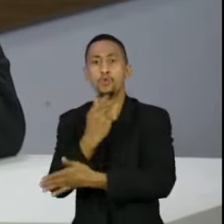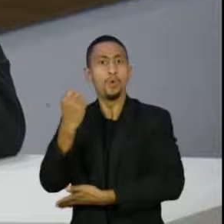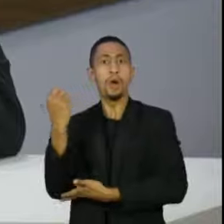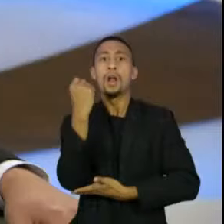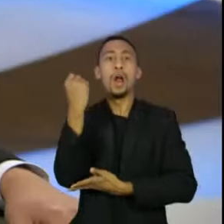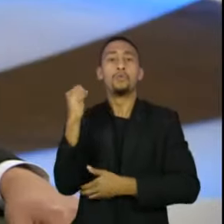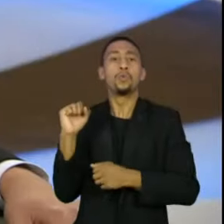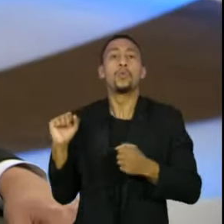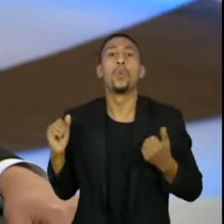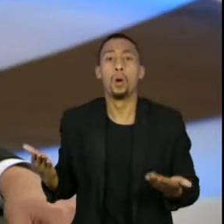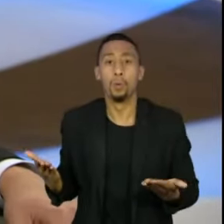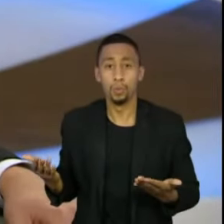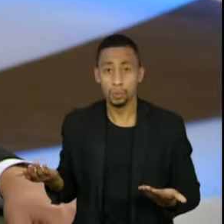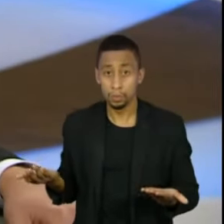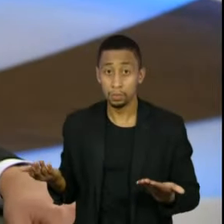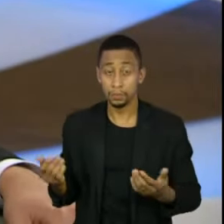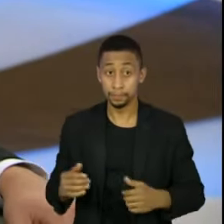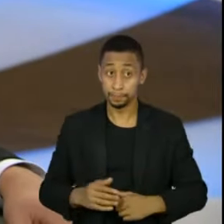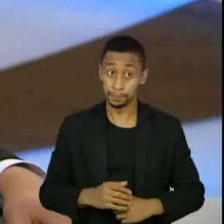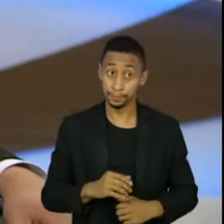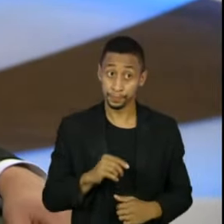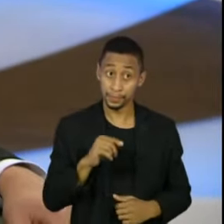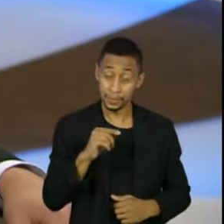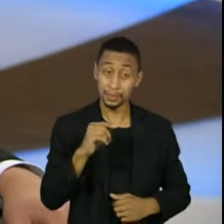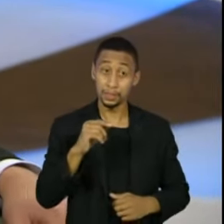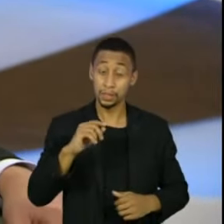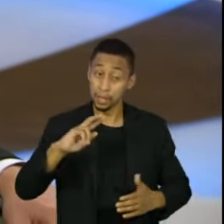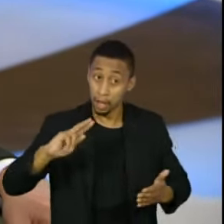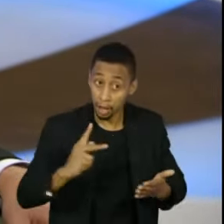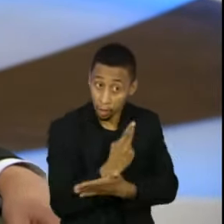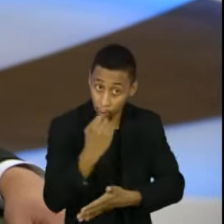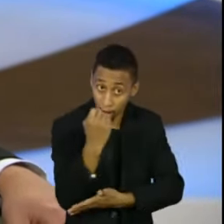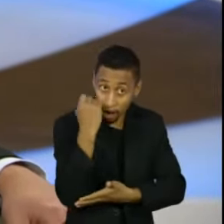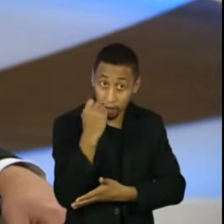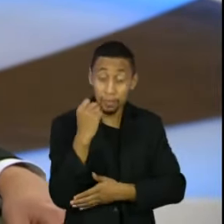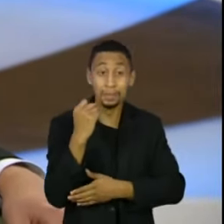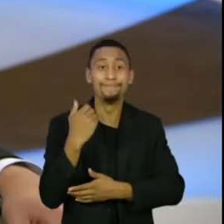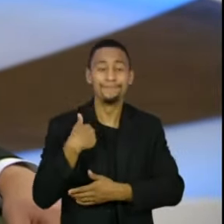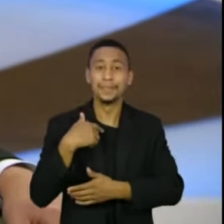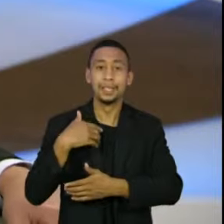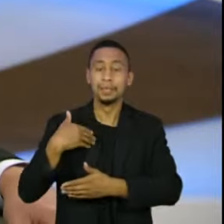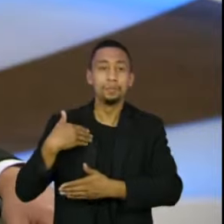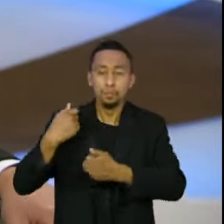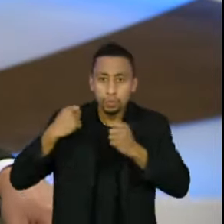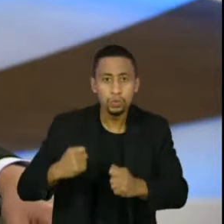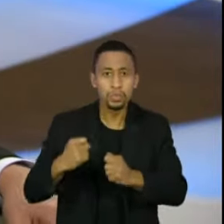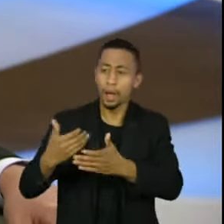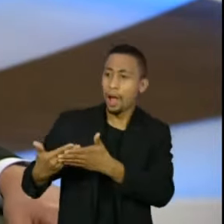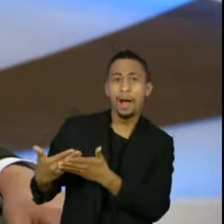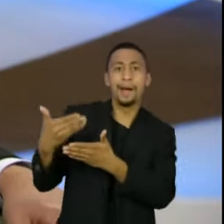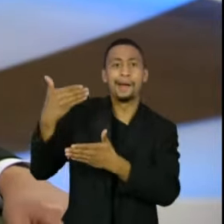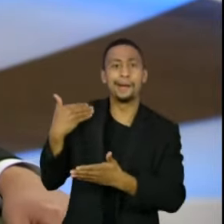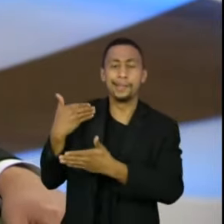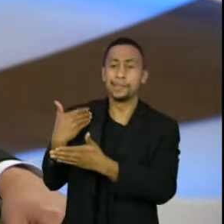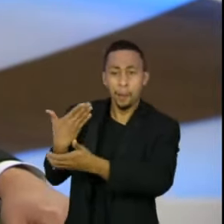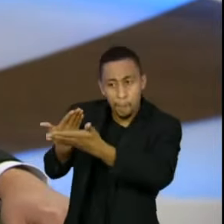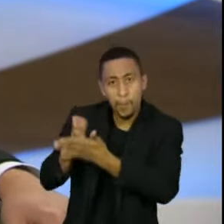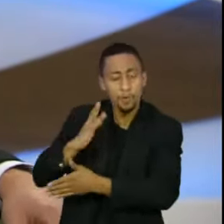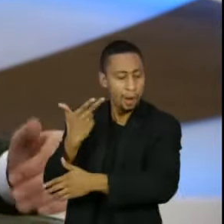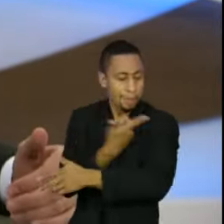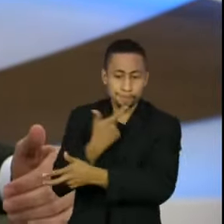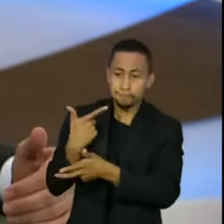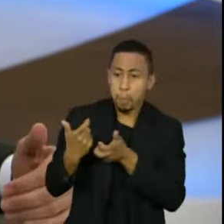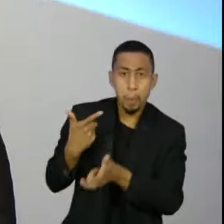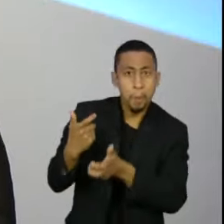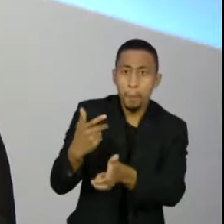federal até aqui. Foi ter não sido ágil na questão da vacinação, podia ter sido mais ágil nessa questão da vacinação. E isso não